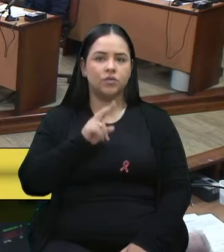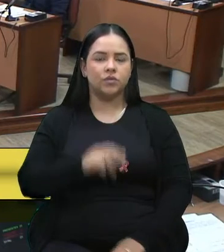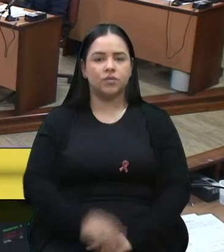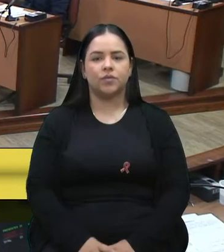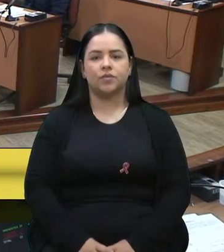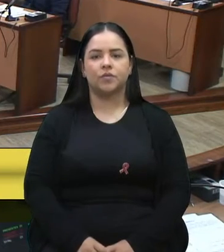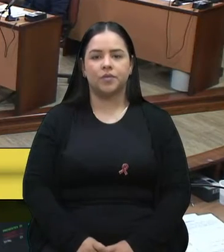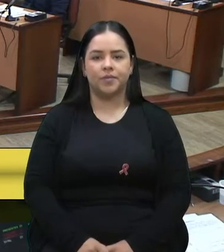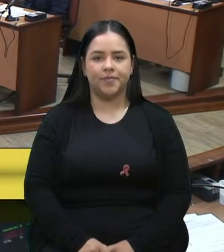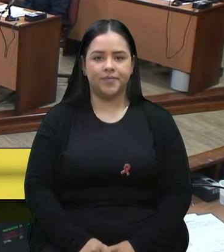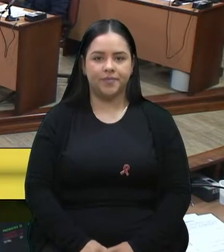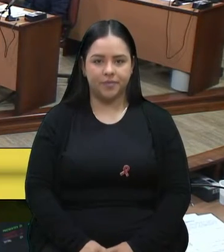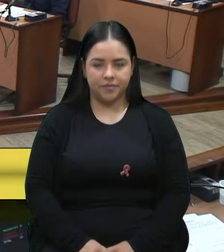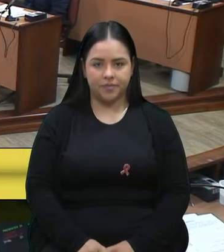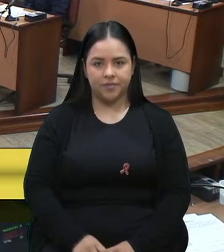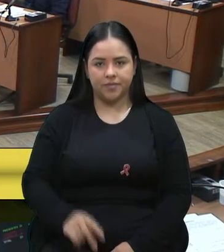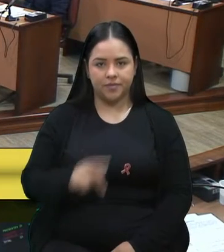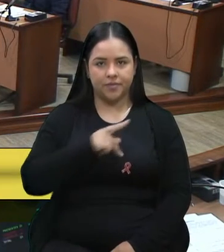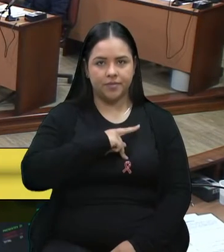Senhor presidente,